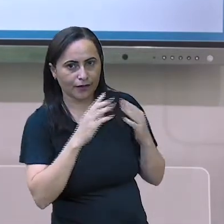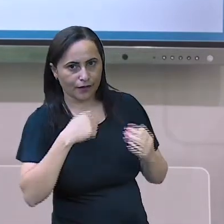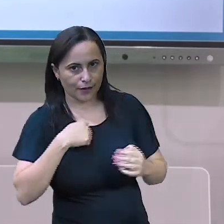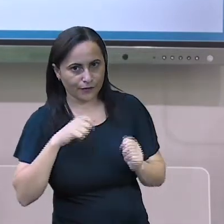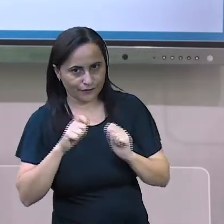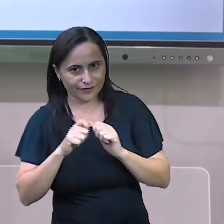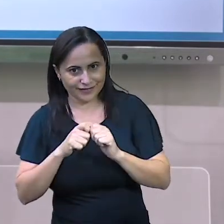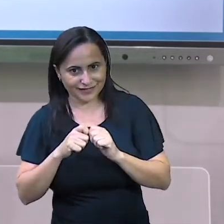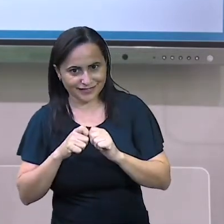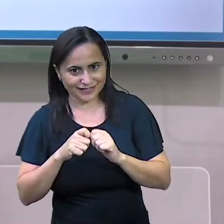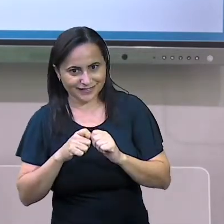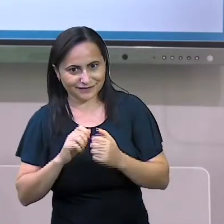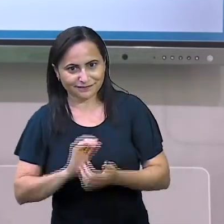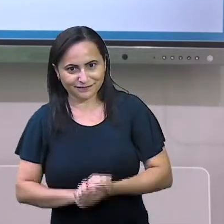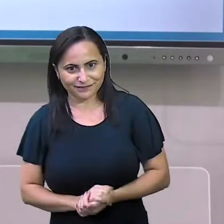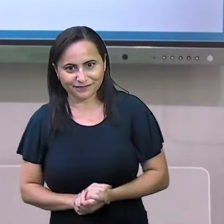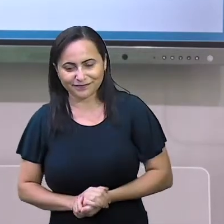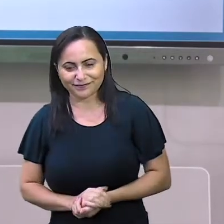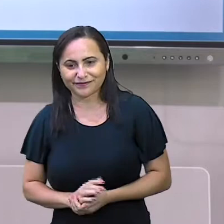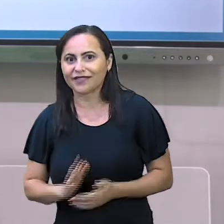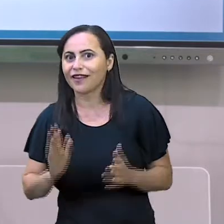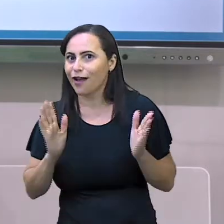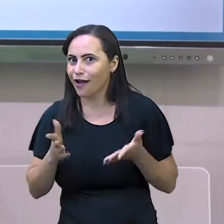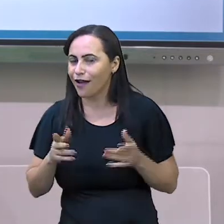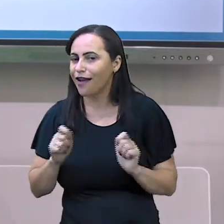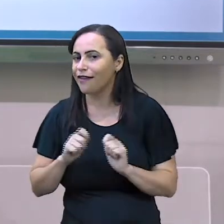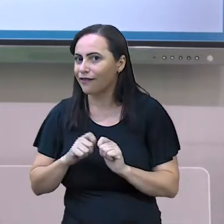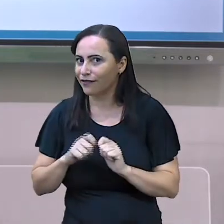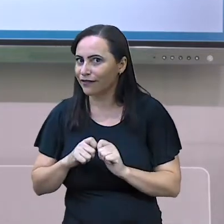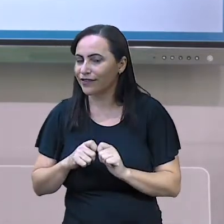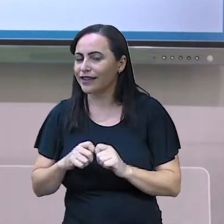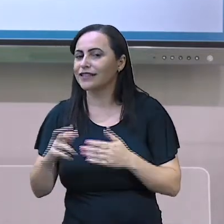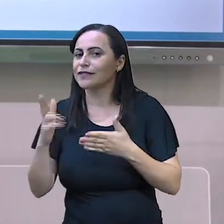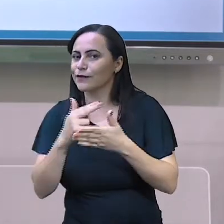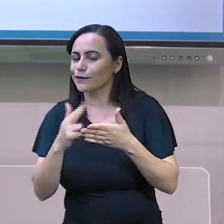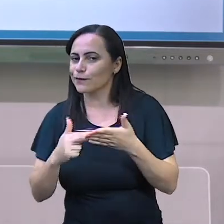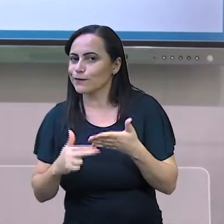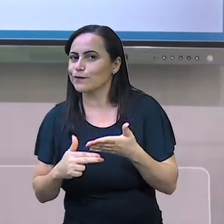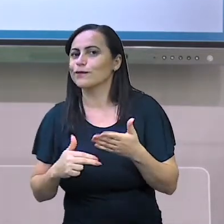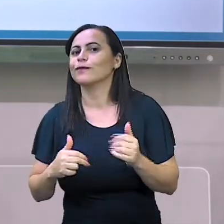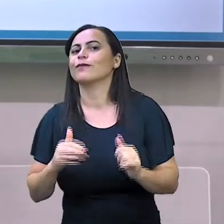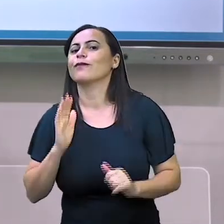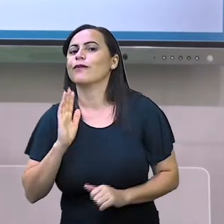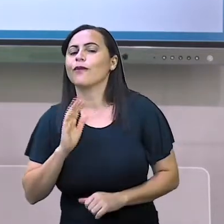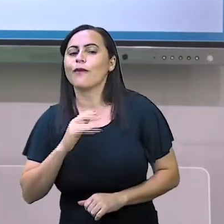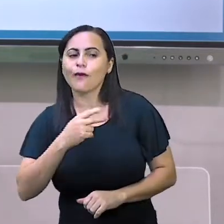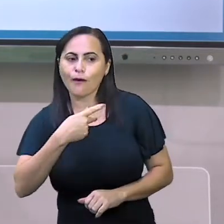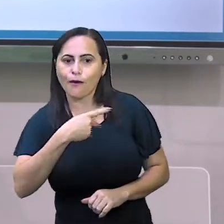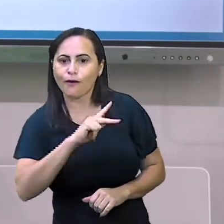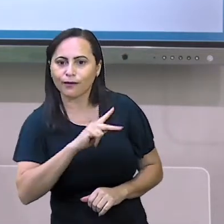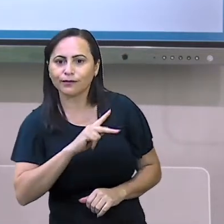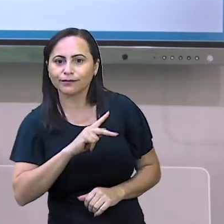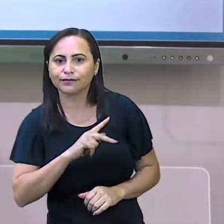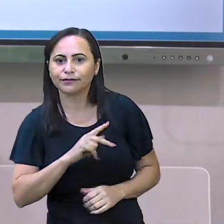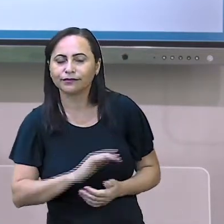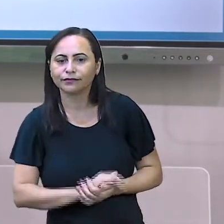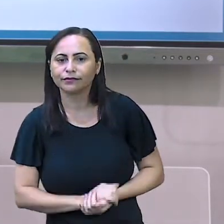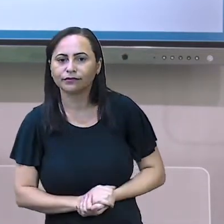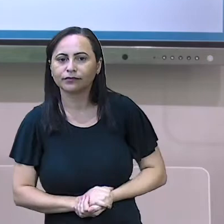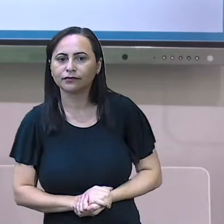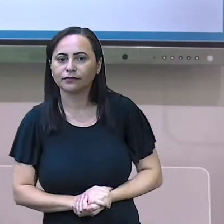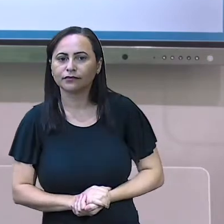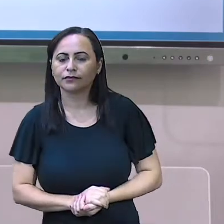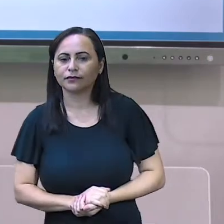casa Vocês lembram que a professora Luciene já fez essa atividade Já desenhou a casa dela Agora eu vou Vai fluir aqui a imaginação tentei